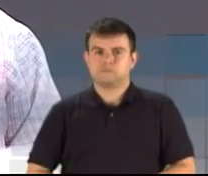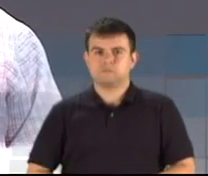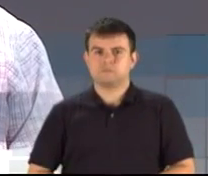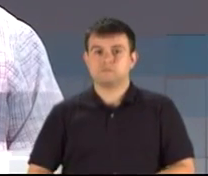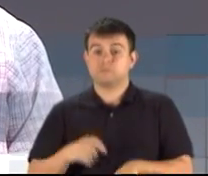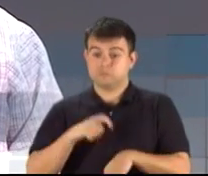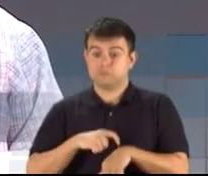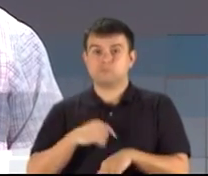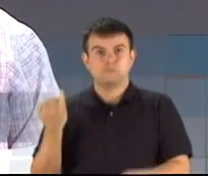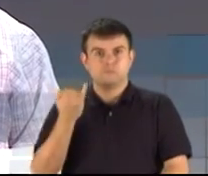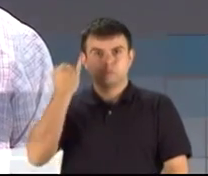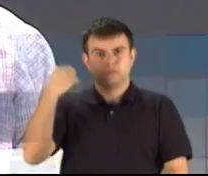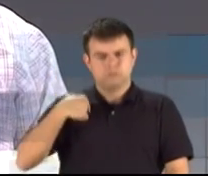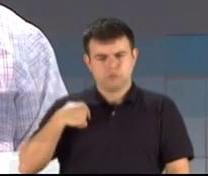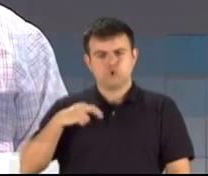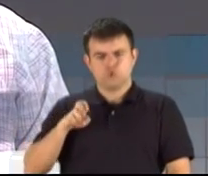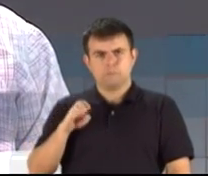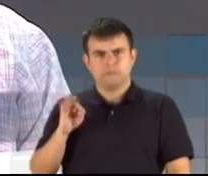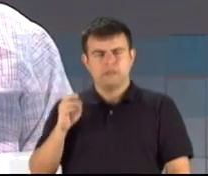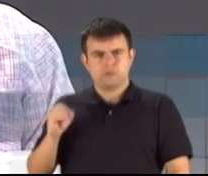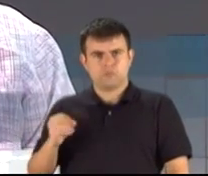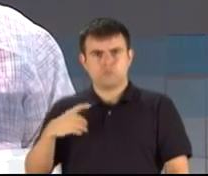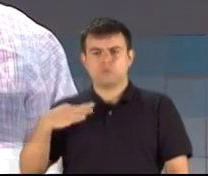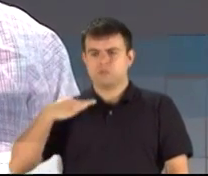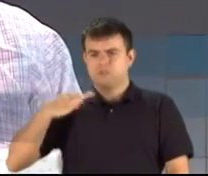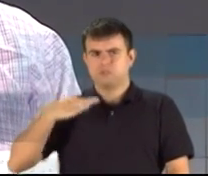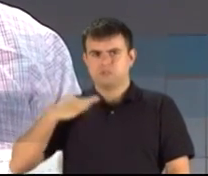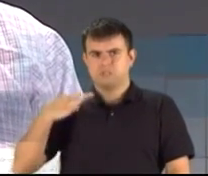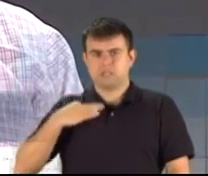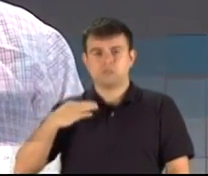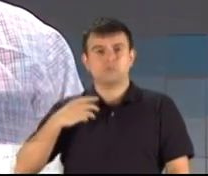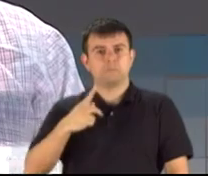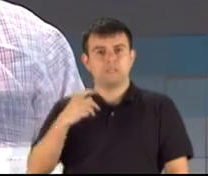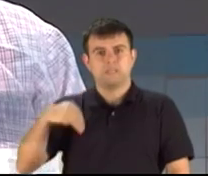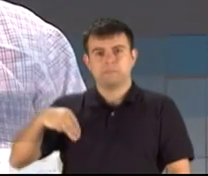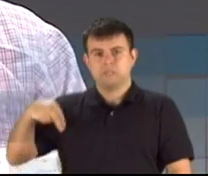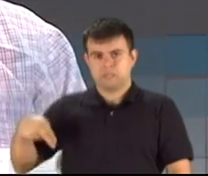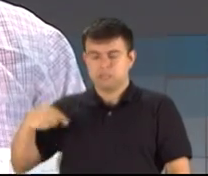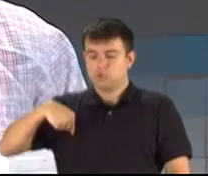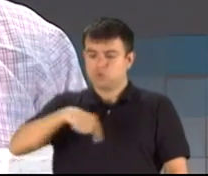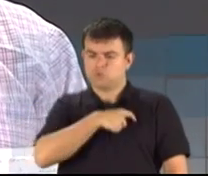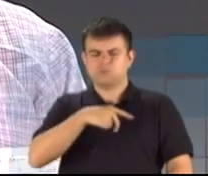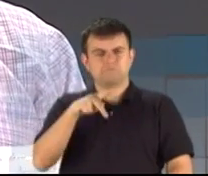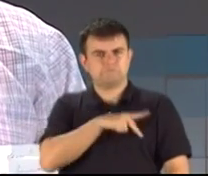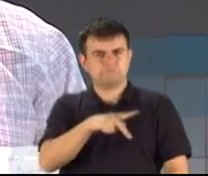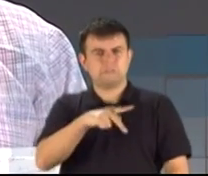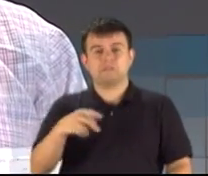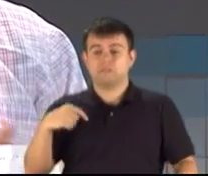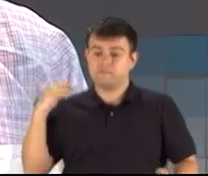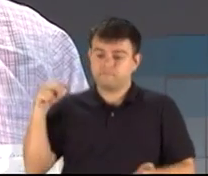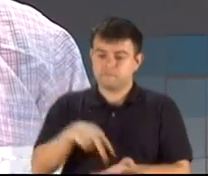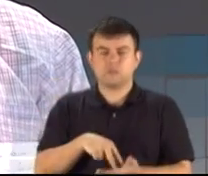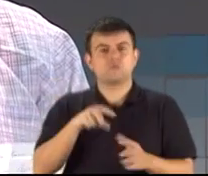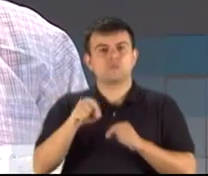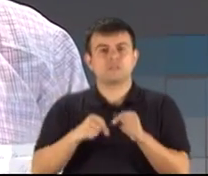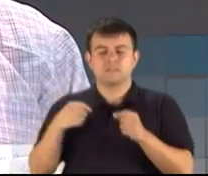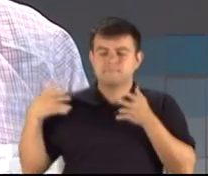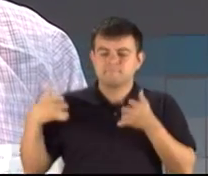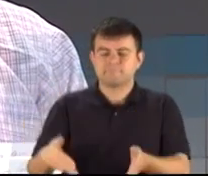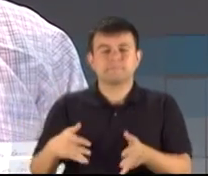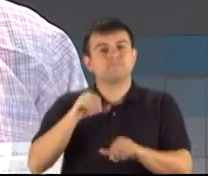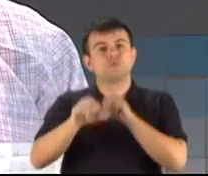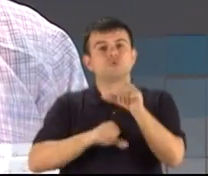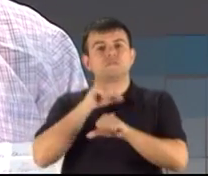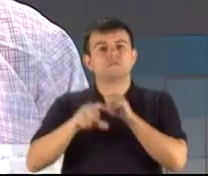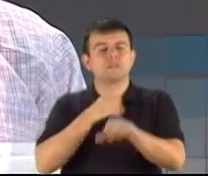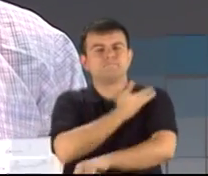eu, Roberto Vilodri, candidato a vice-governador pelo PMN do Rio Grande do Sul, digo que somos um partido que veio para modificar os costumes que